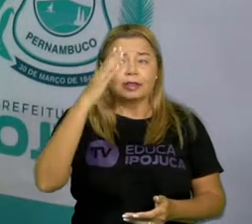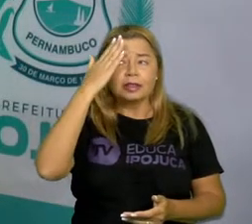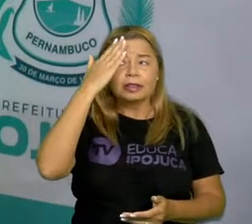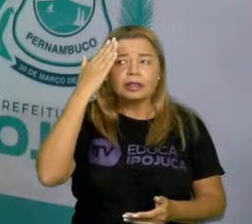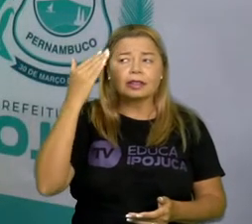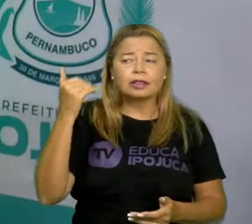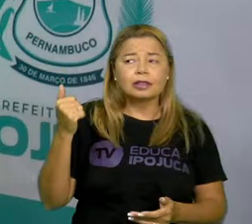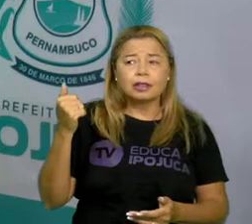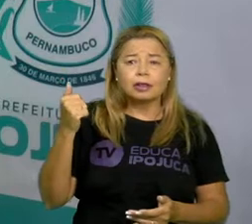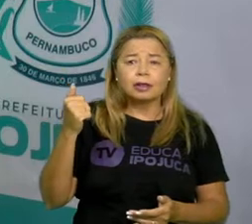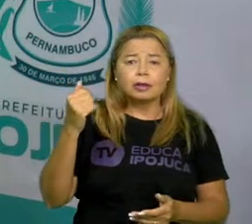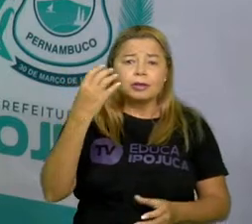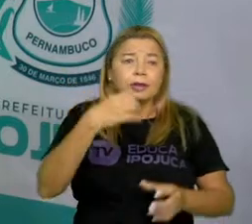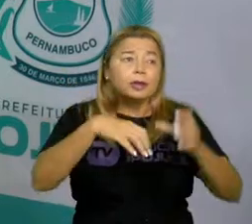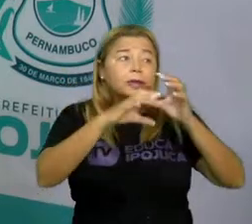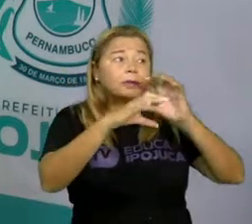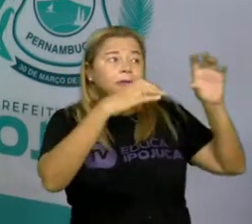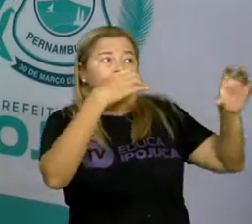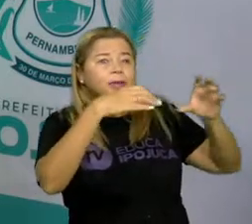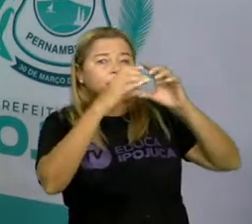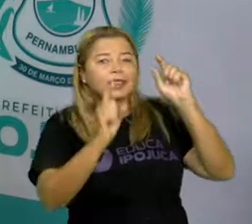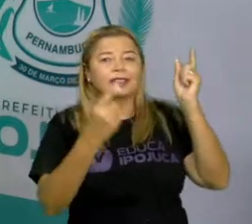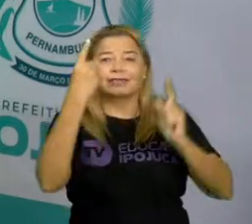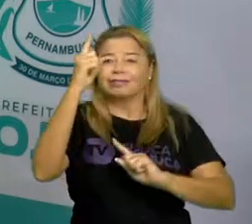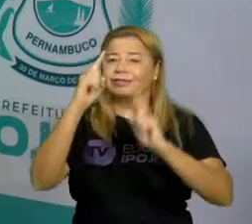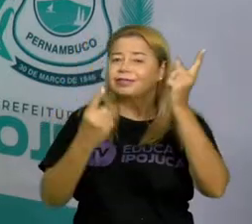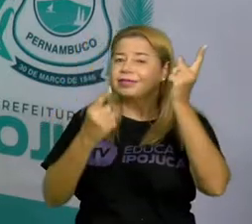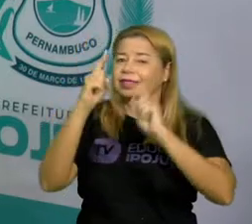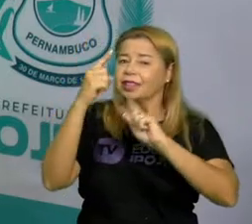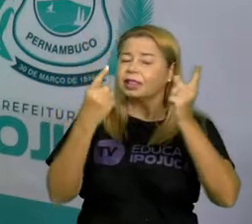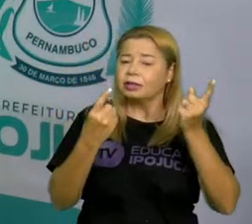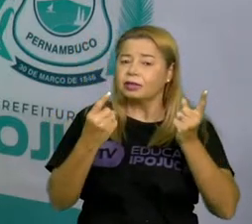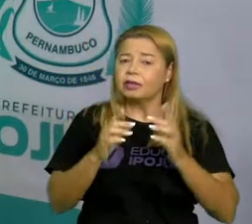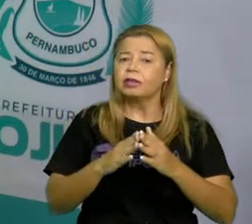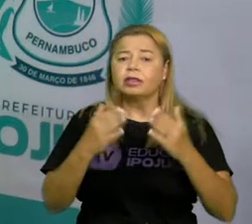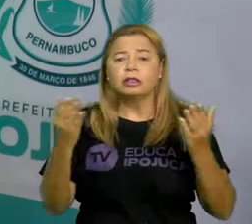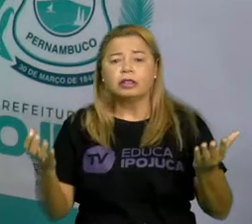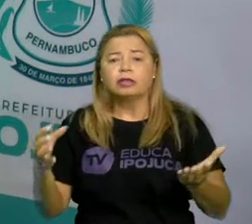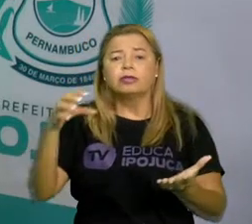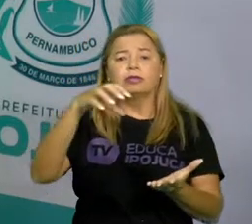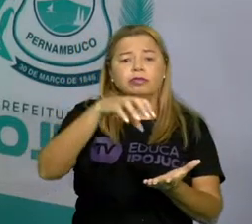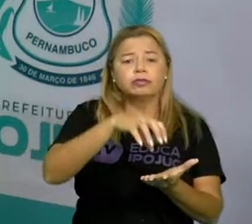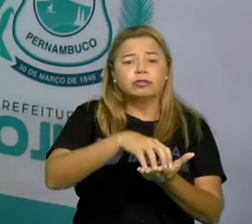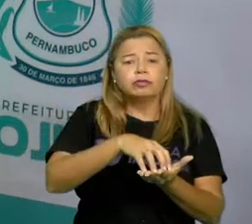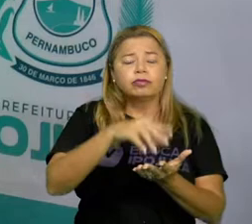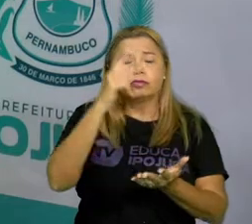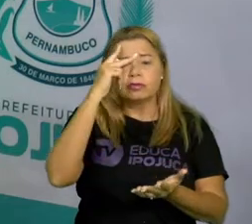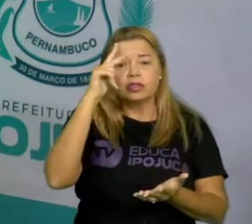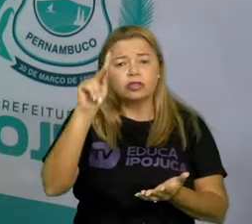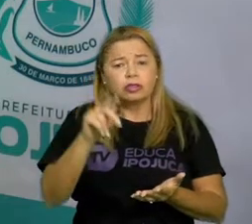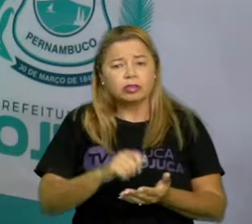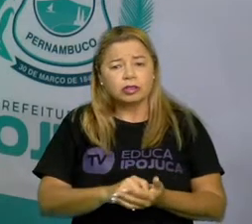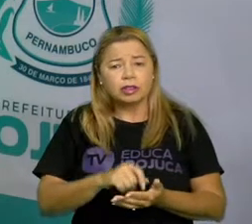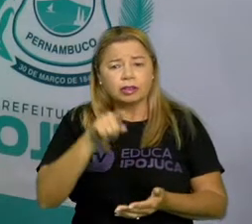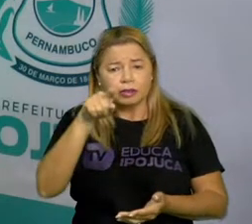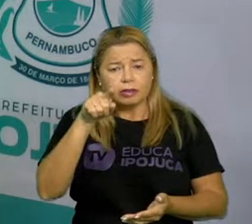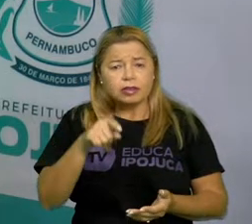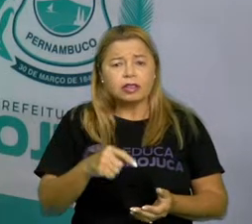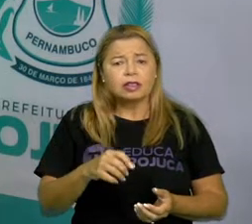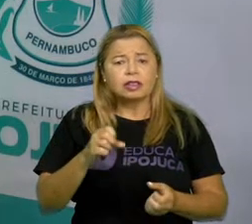carnaval que a pessoa... Aquela ali é uma fonte histórica. Só que a gente pode pegar nessa música